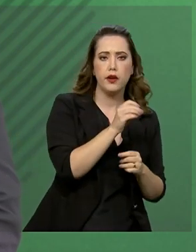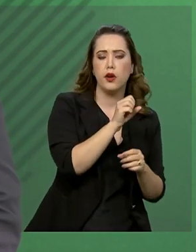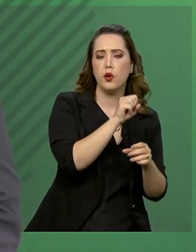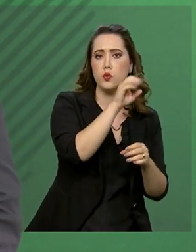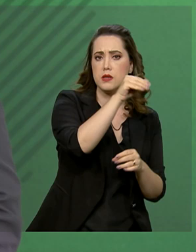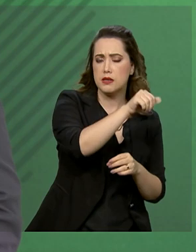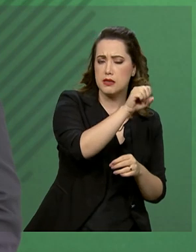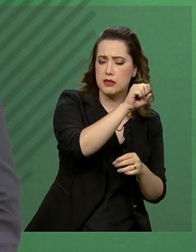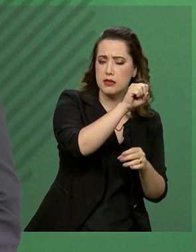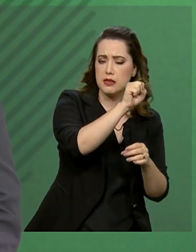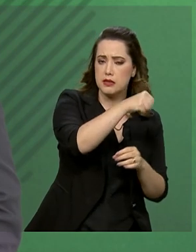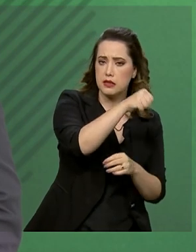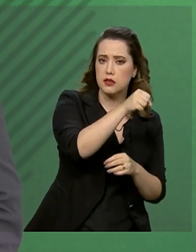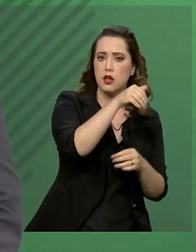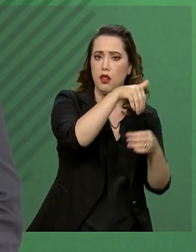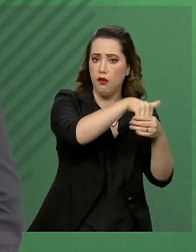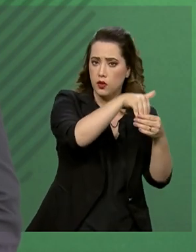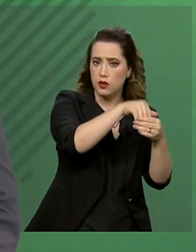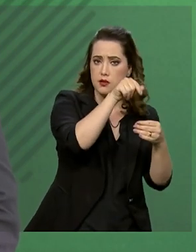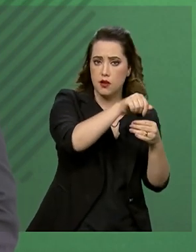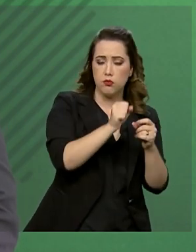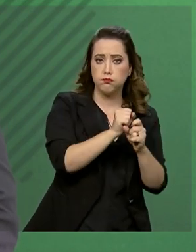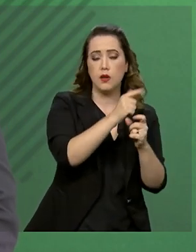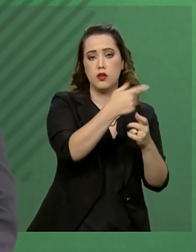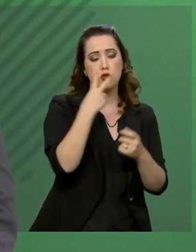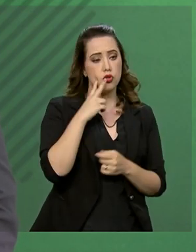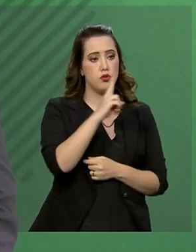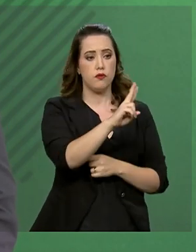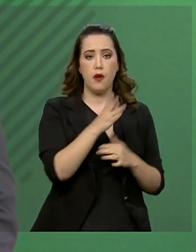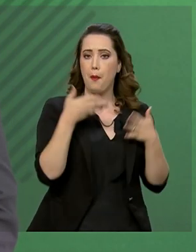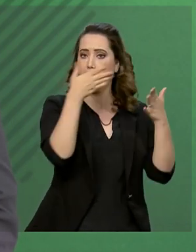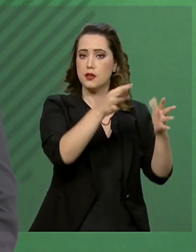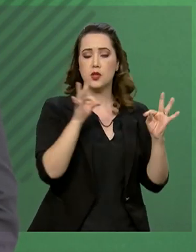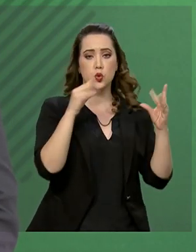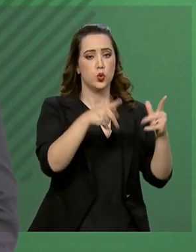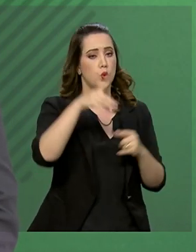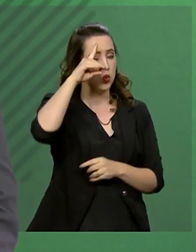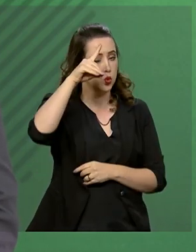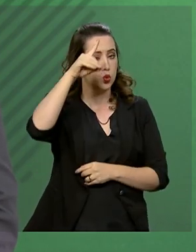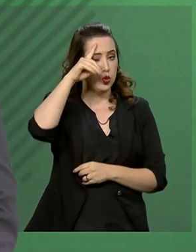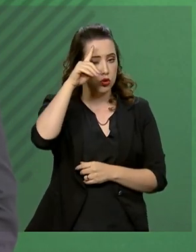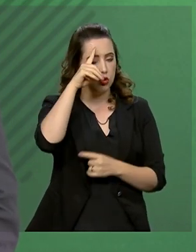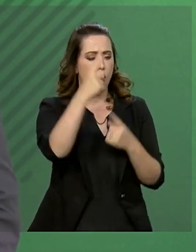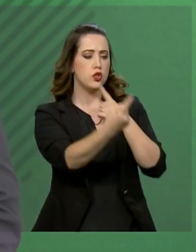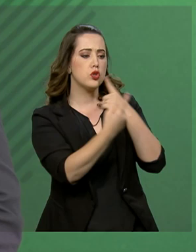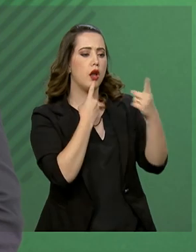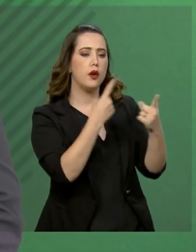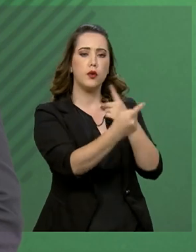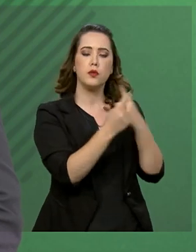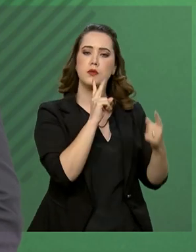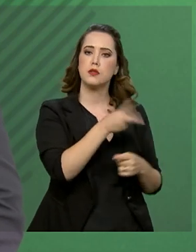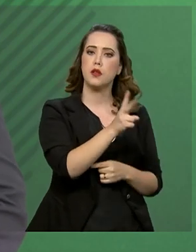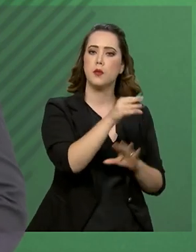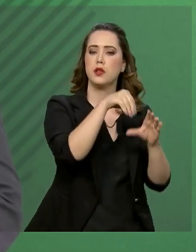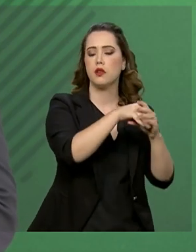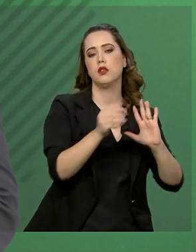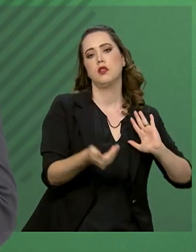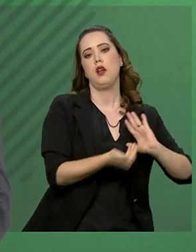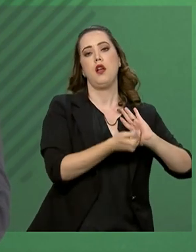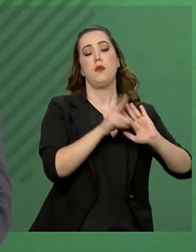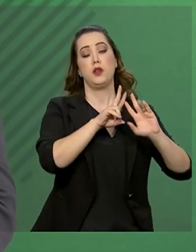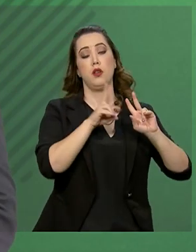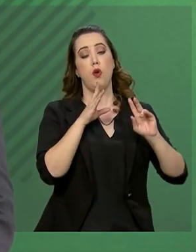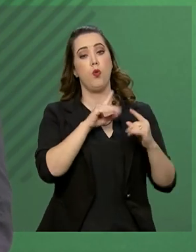do governo, dos seus líderes, dos nossos ministros, no dia a dia, no corpo a corpo lá na Câmara. Então, é dentro desse